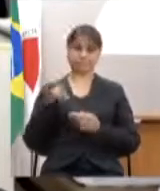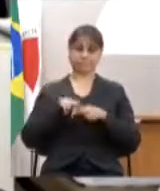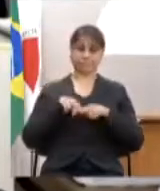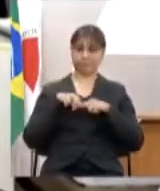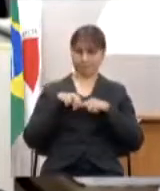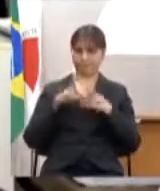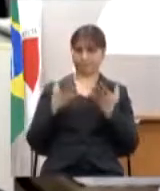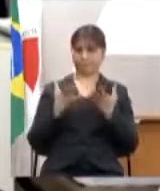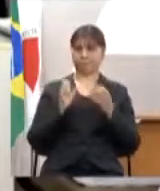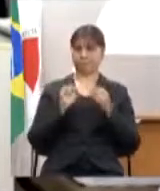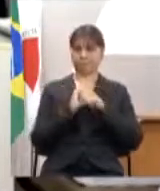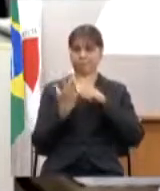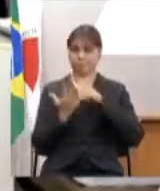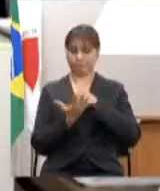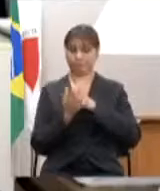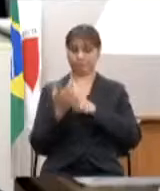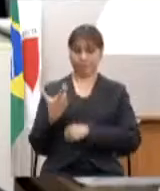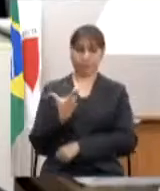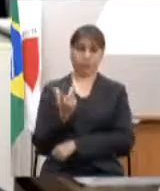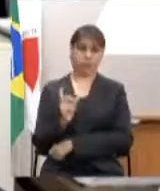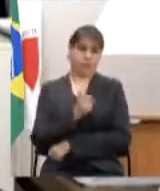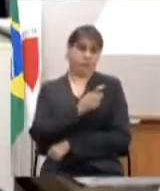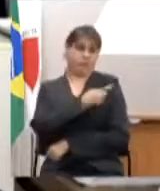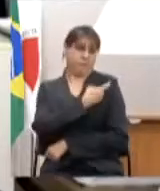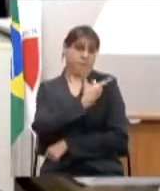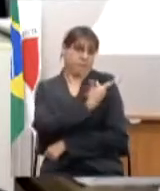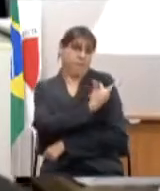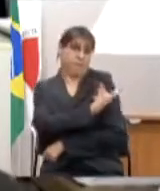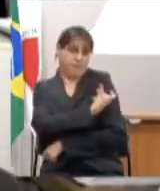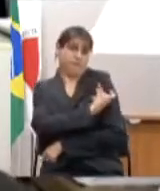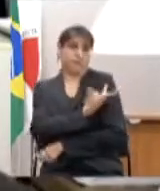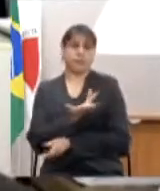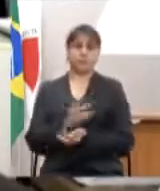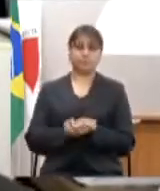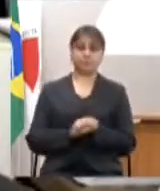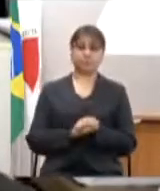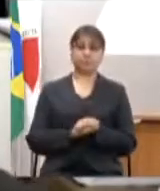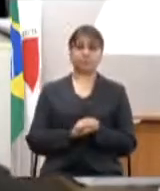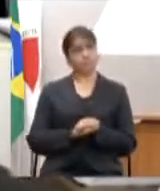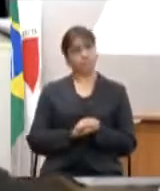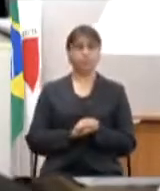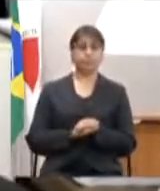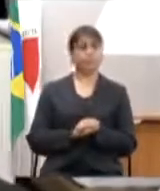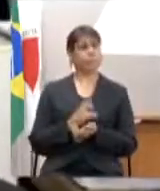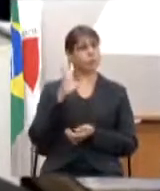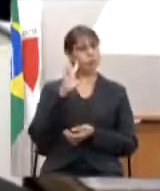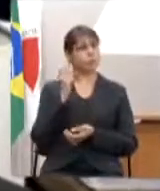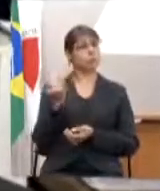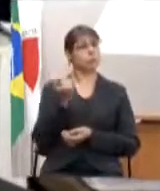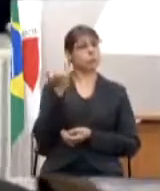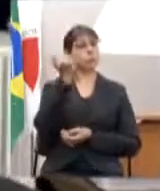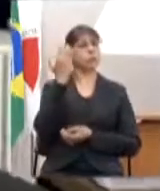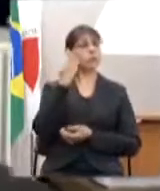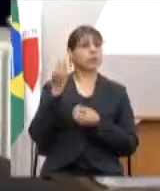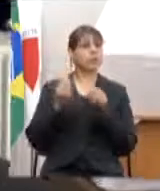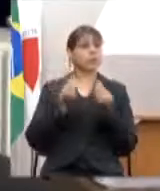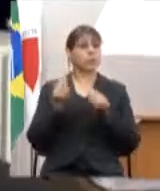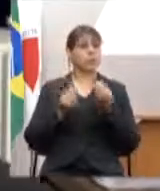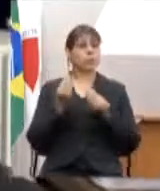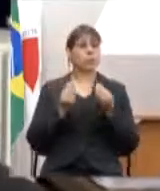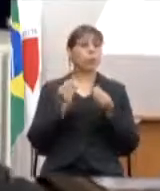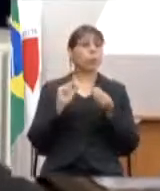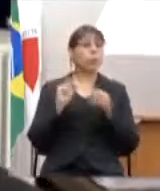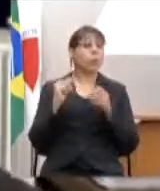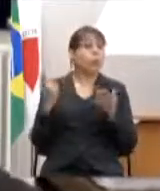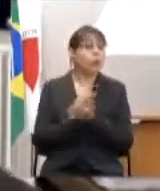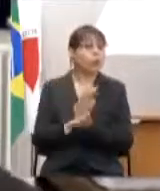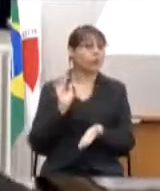sobre a vacina, eu acho que é fundamental nós entendermos o estado da arte, ou seja, o que está